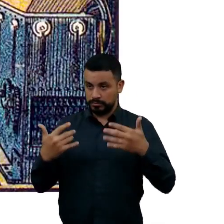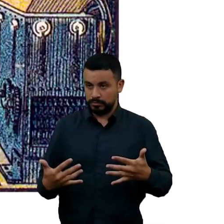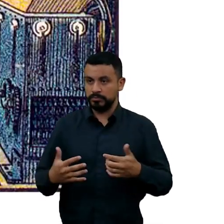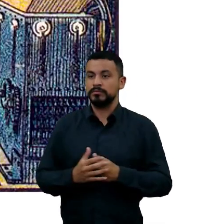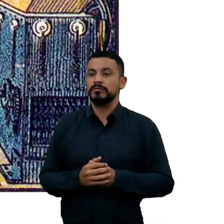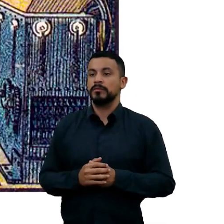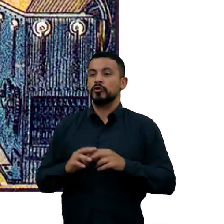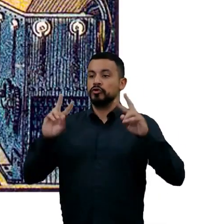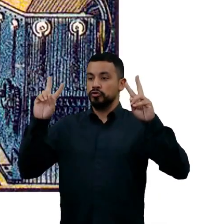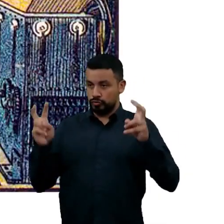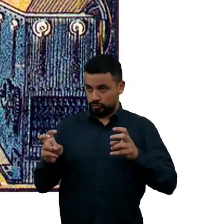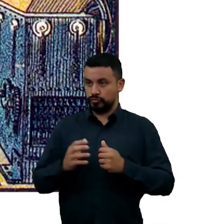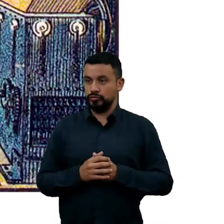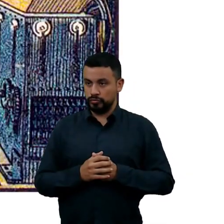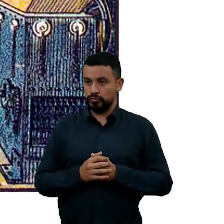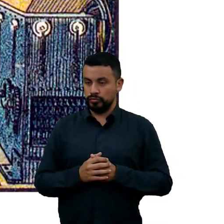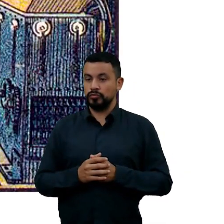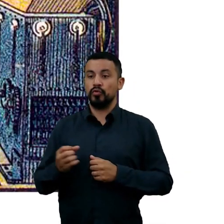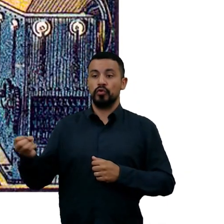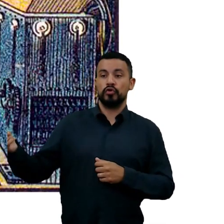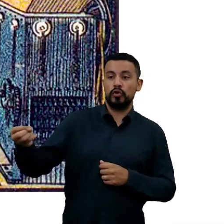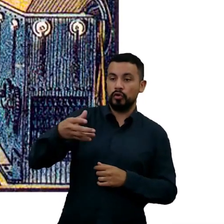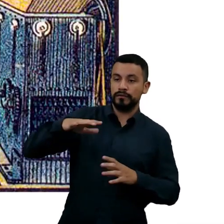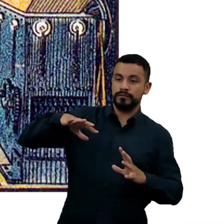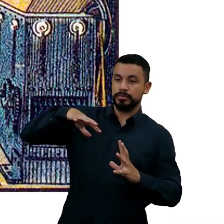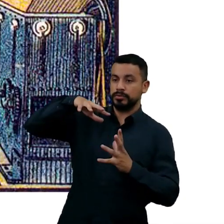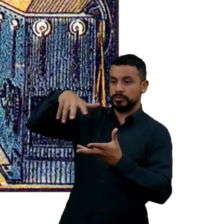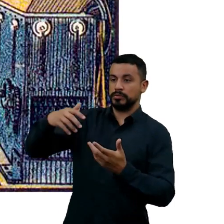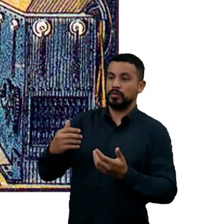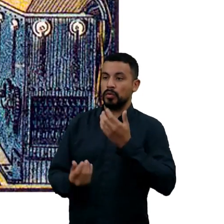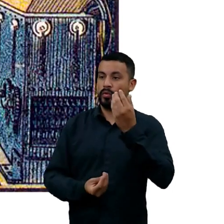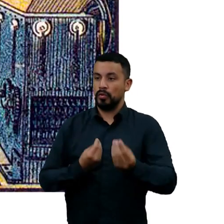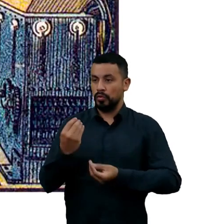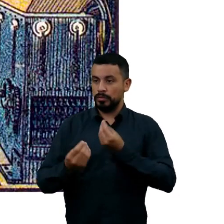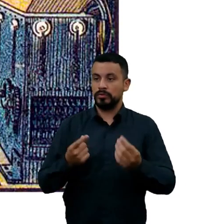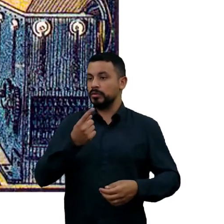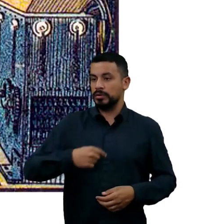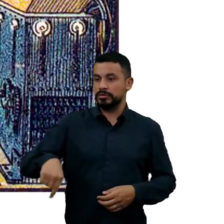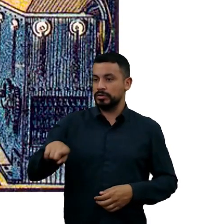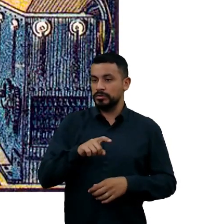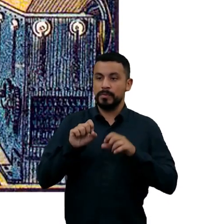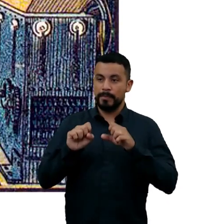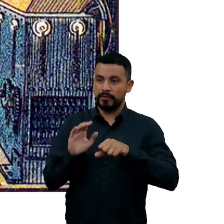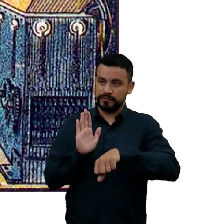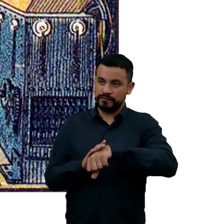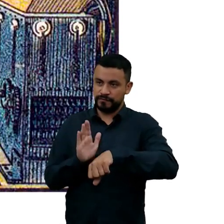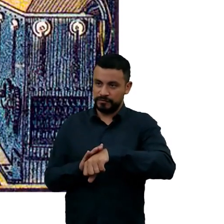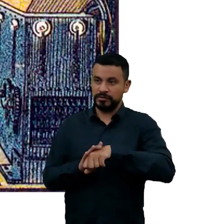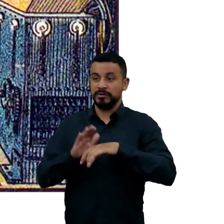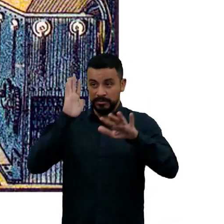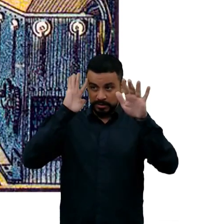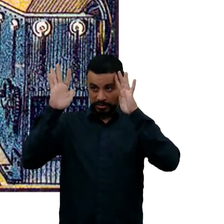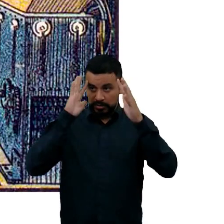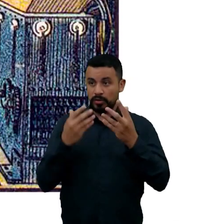sobre esse novo mundo, sobre como que nós podemos fazer isso. Temos que imaginar como que nós vamos aprender